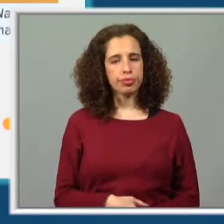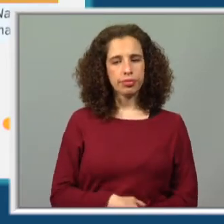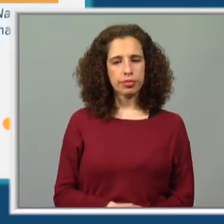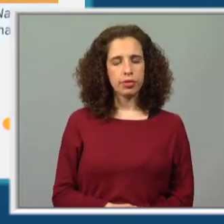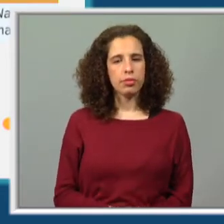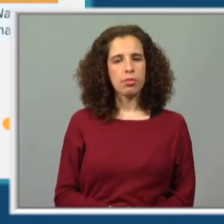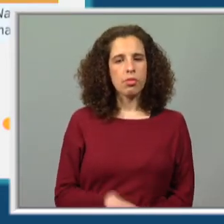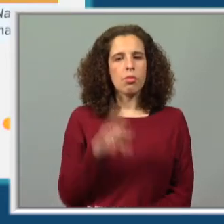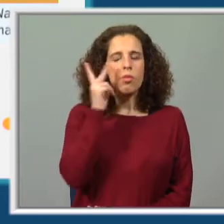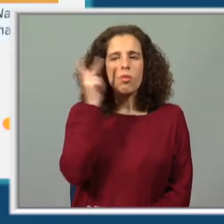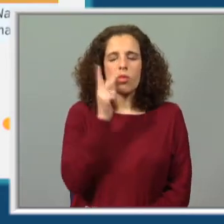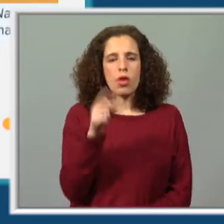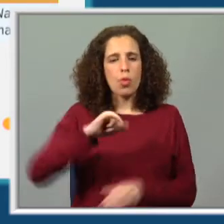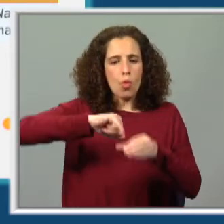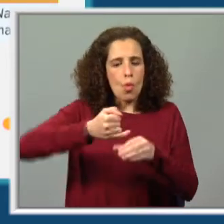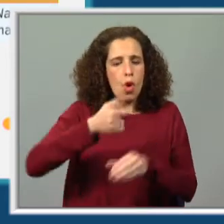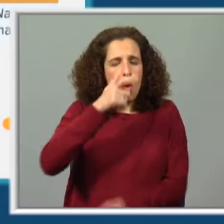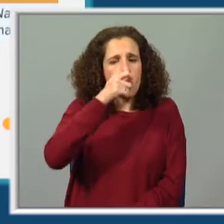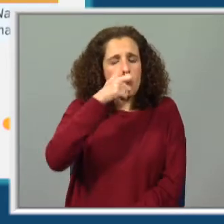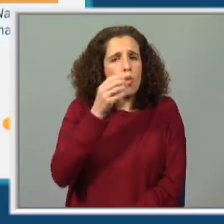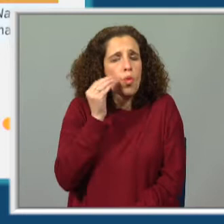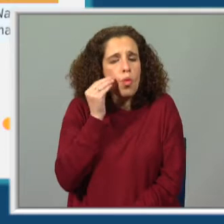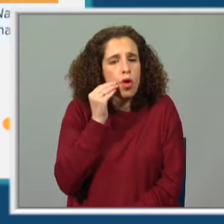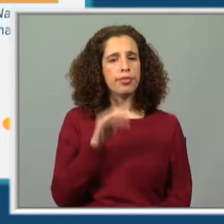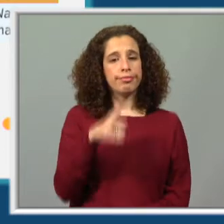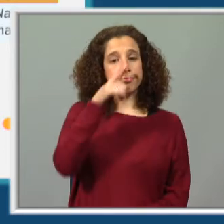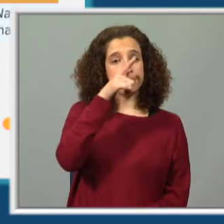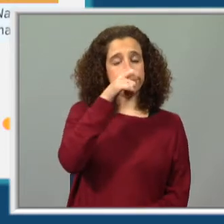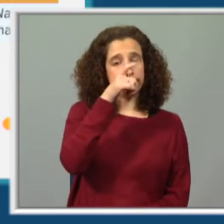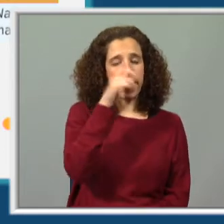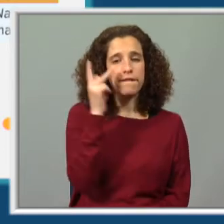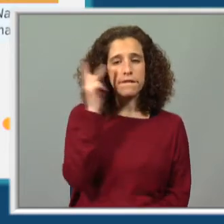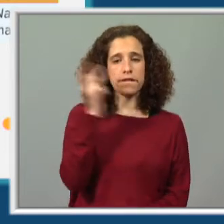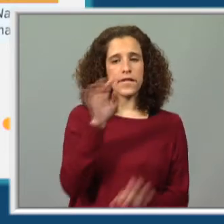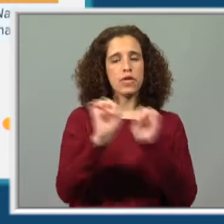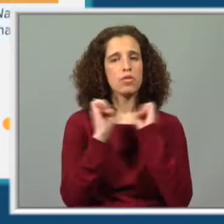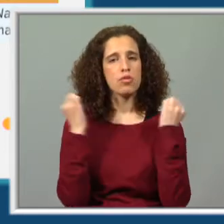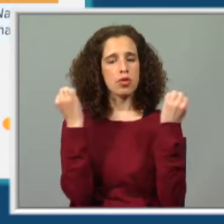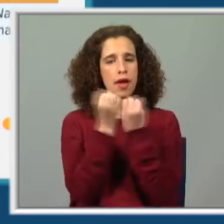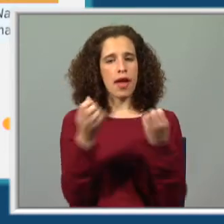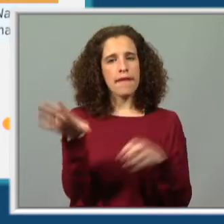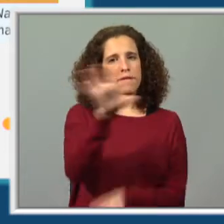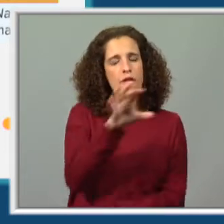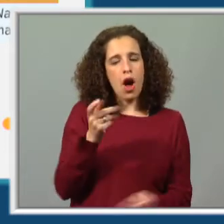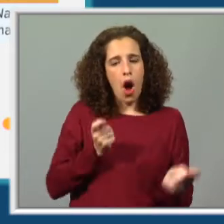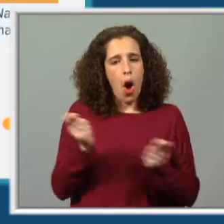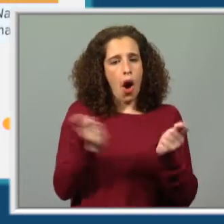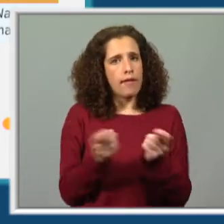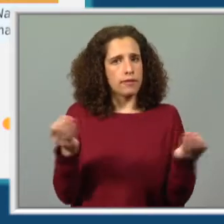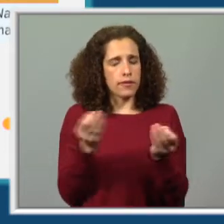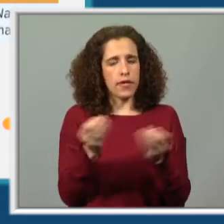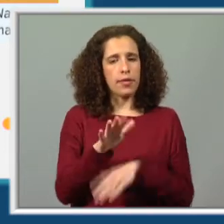Como é a vida num formigueiro? As formigas vivem em sociedade e de forma muito organizada,